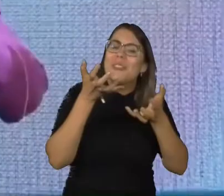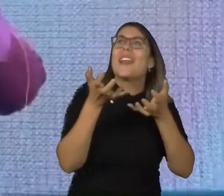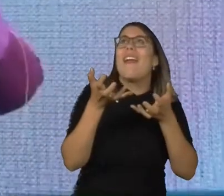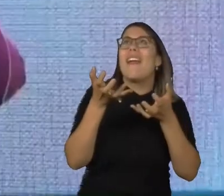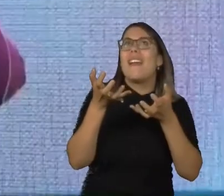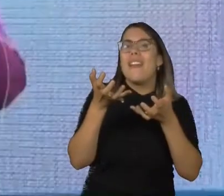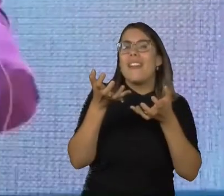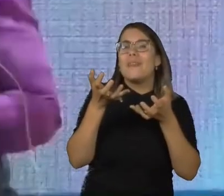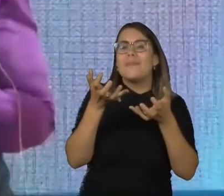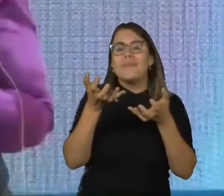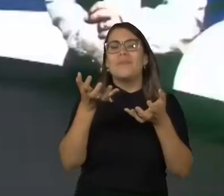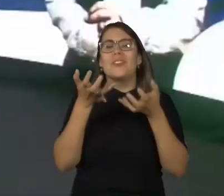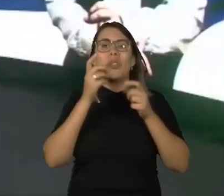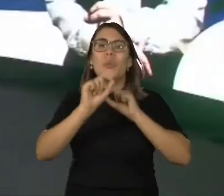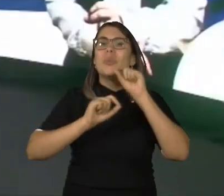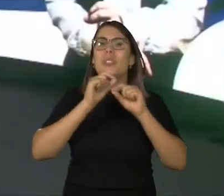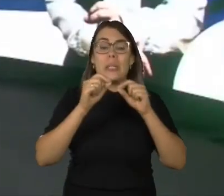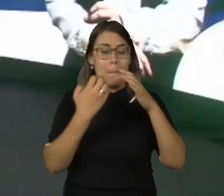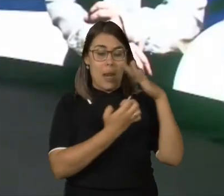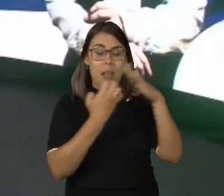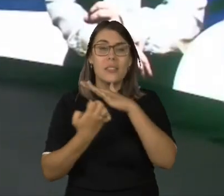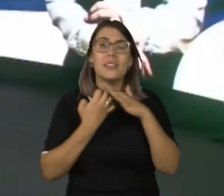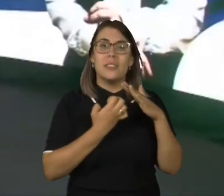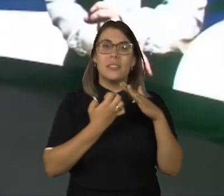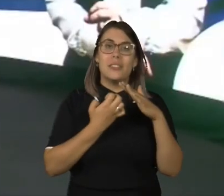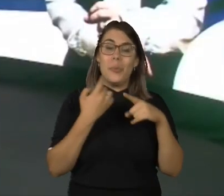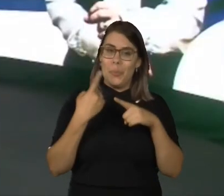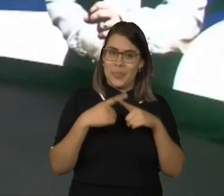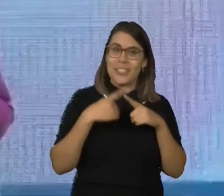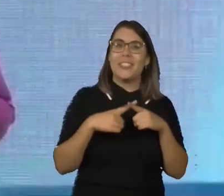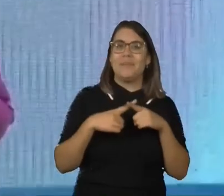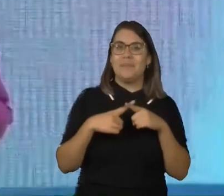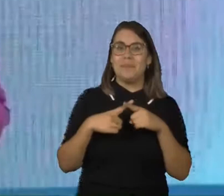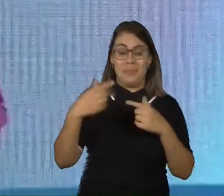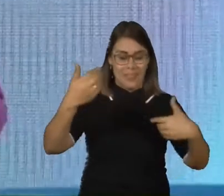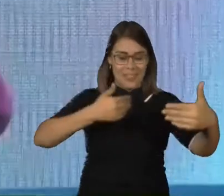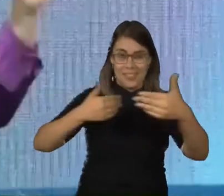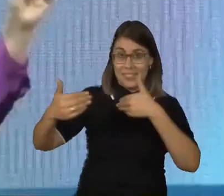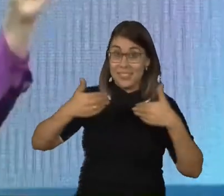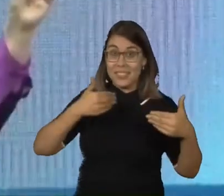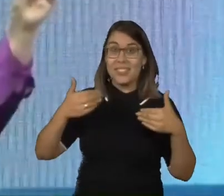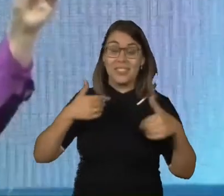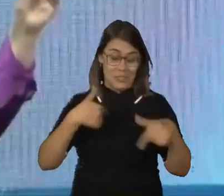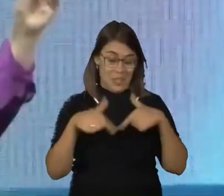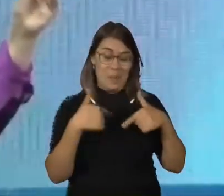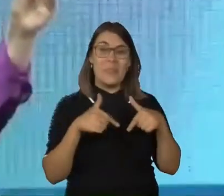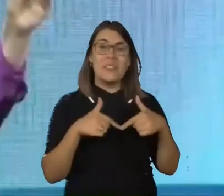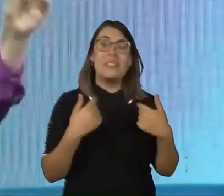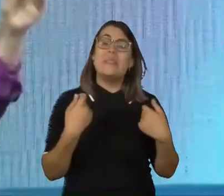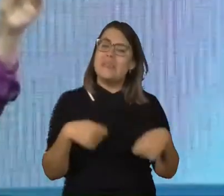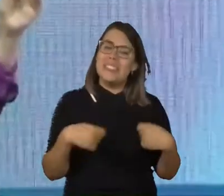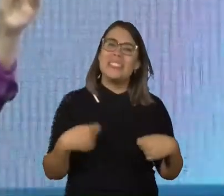três contratos na minha empresa. Por que eu estou falando empresa? Porque dentro dos treinamentos que a gente dá na universidade, a gente